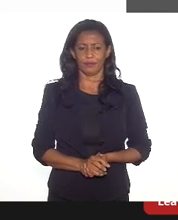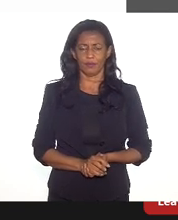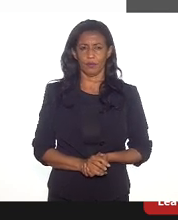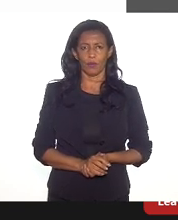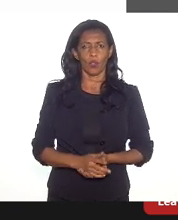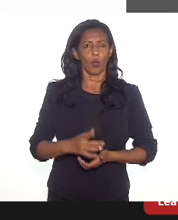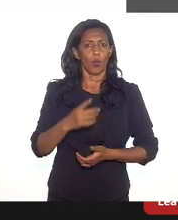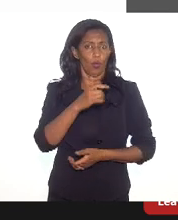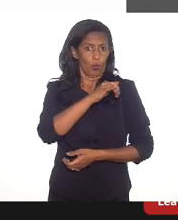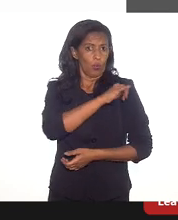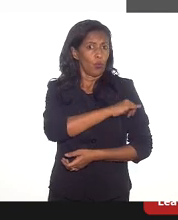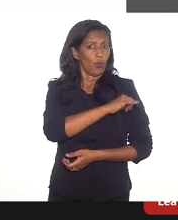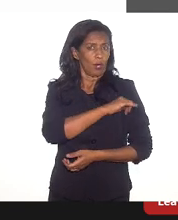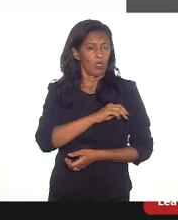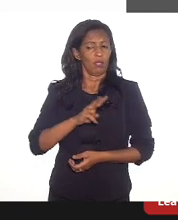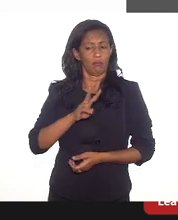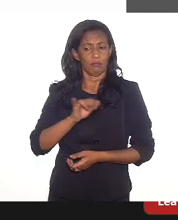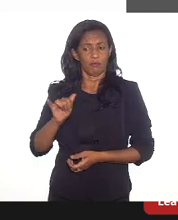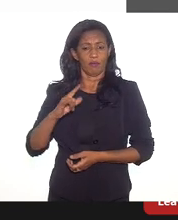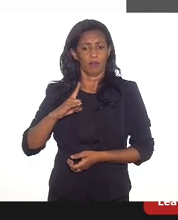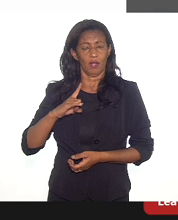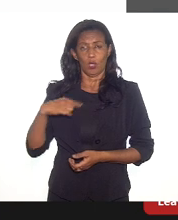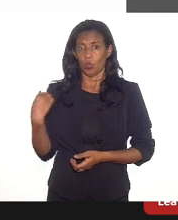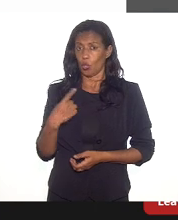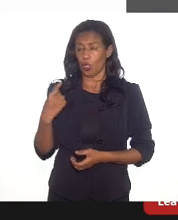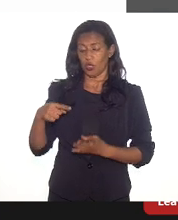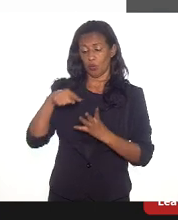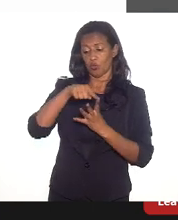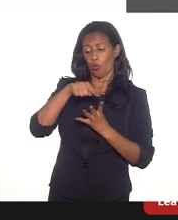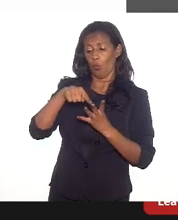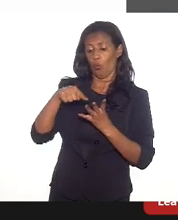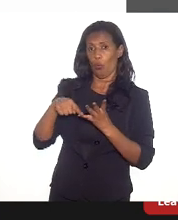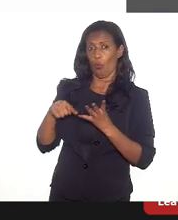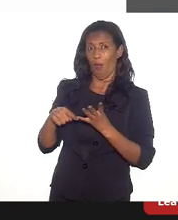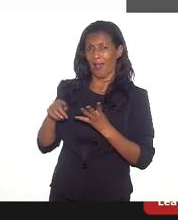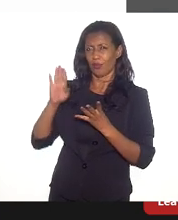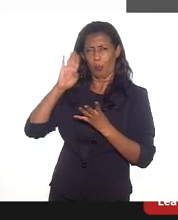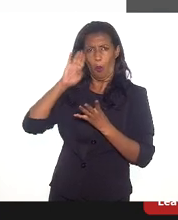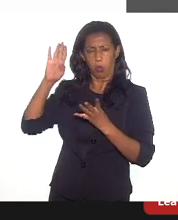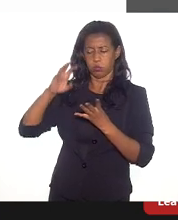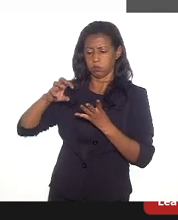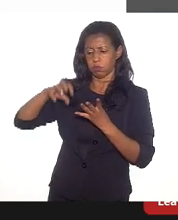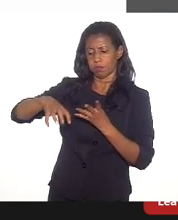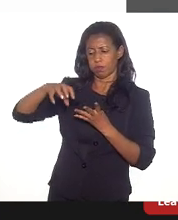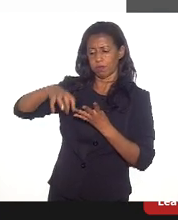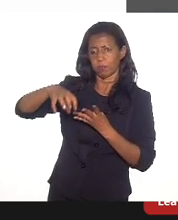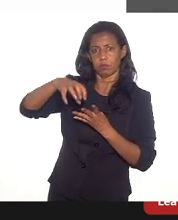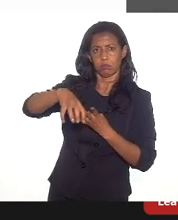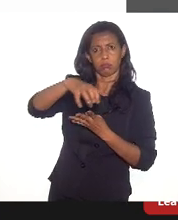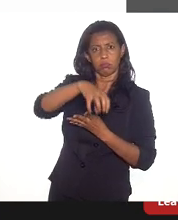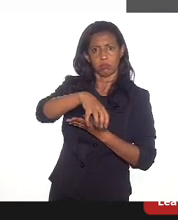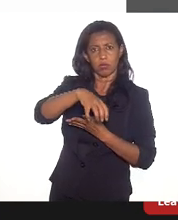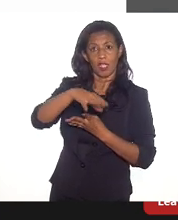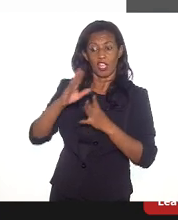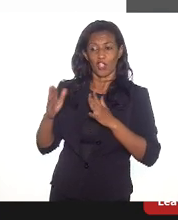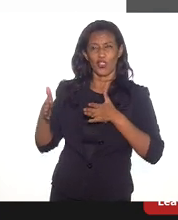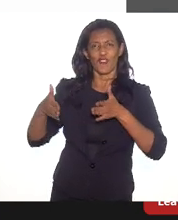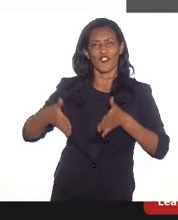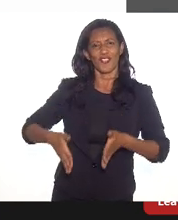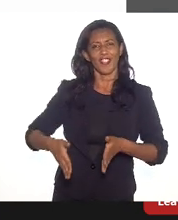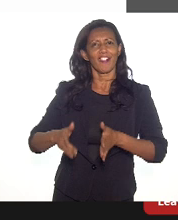Basicamente, nós temos quatro eixos condutores desse desenvolvimento, que é a chegada do gás.